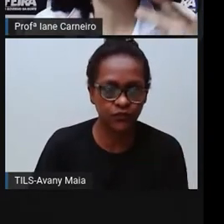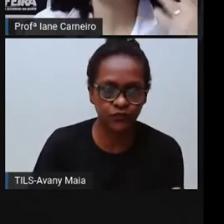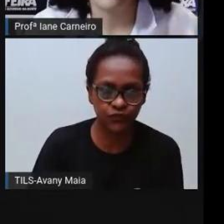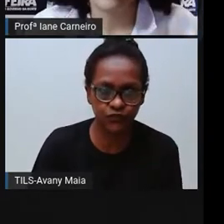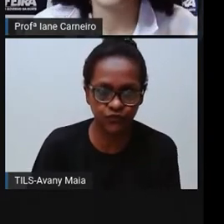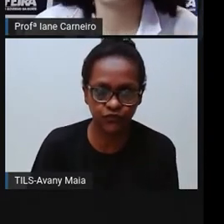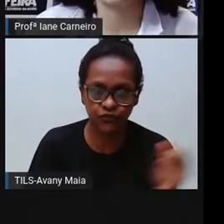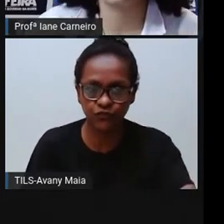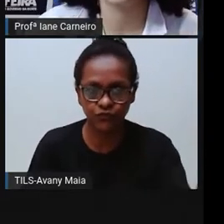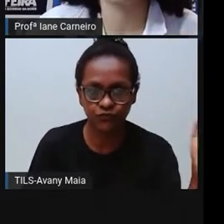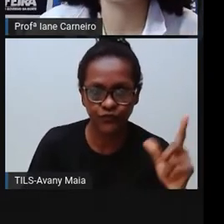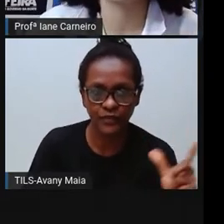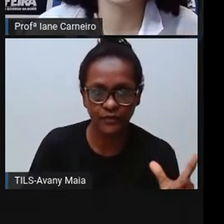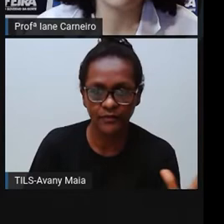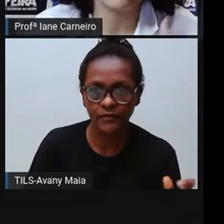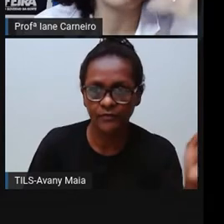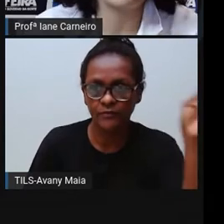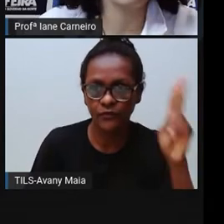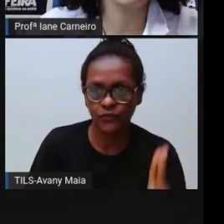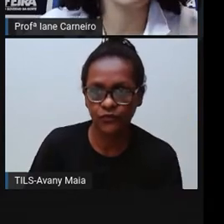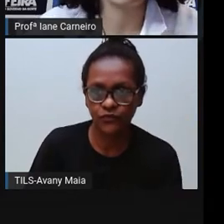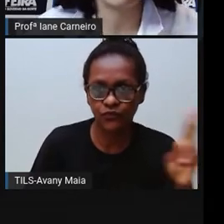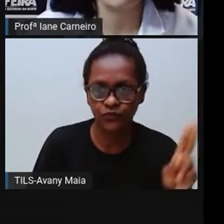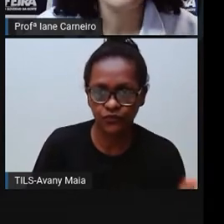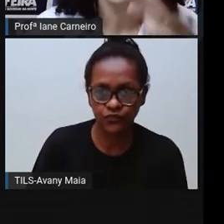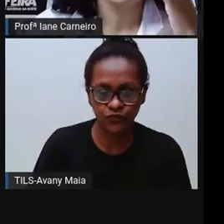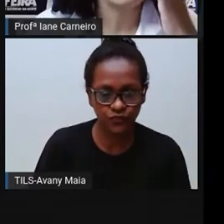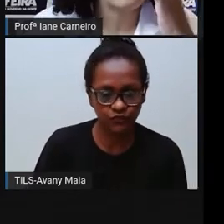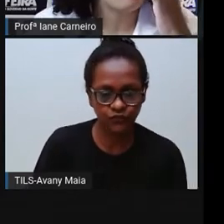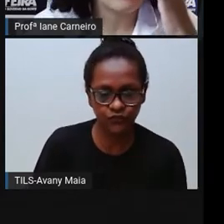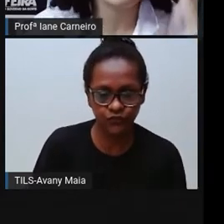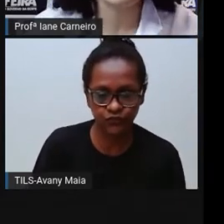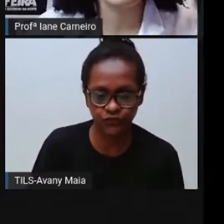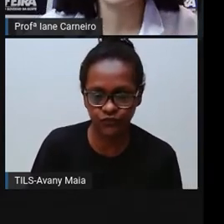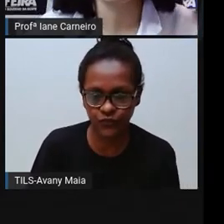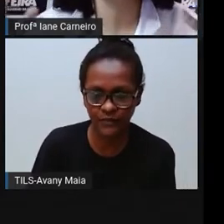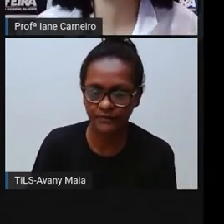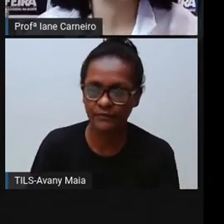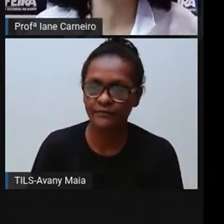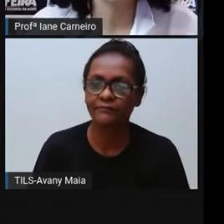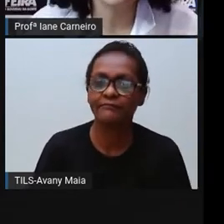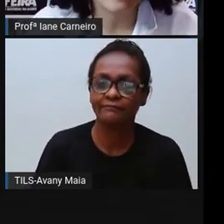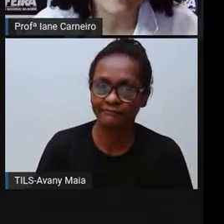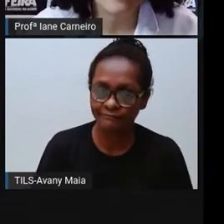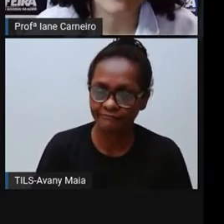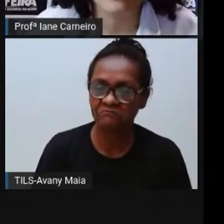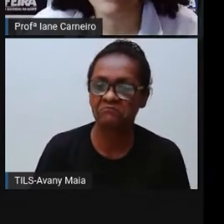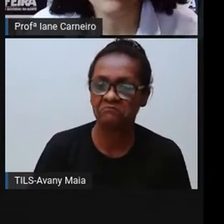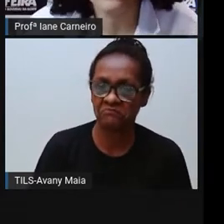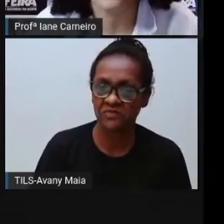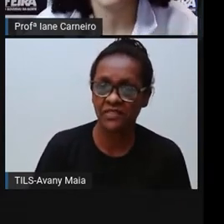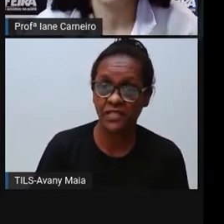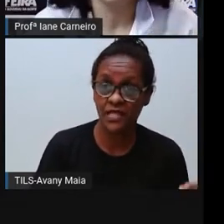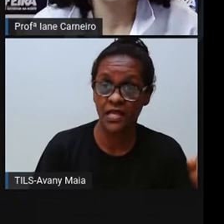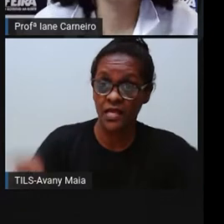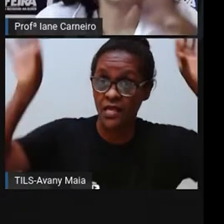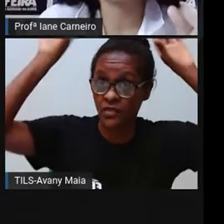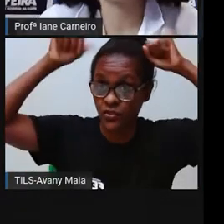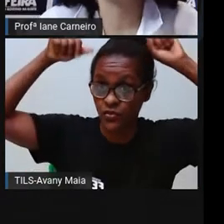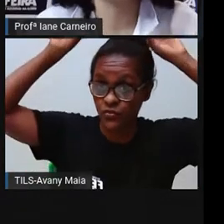E tem marca. Então, aqui, por exemplo, tem a marca da Xuxa, da Barbie. E são marcas que deixam os brinquedos caros, né? Porque,